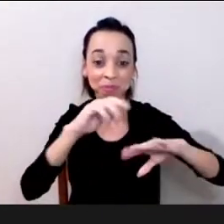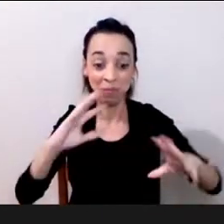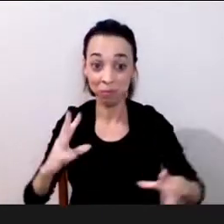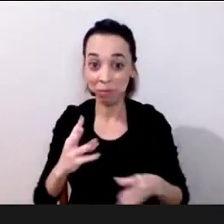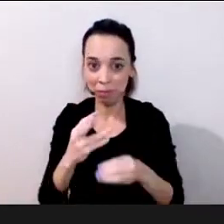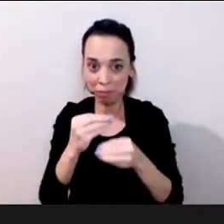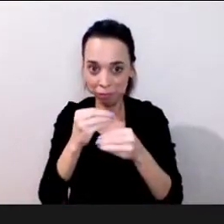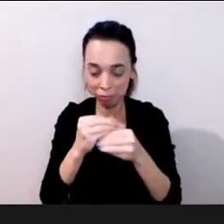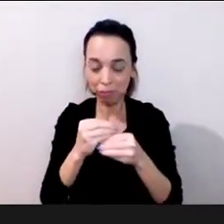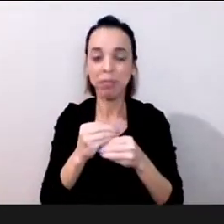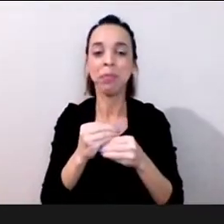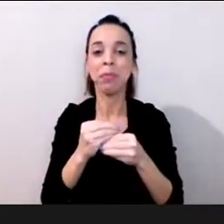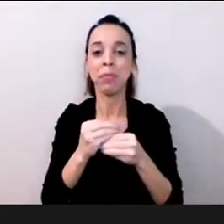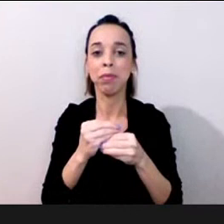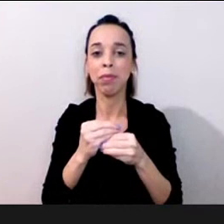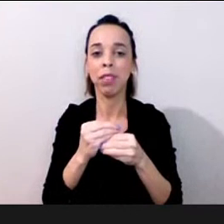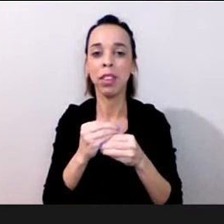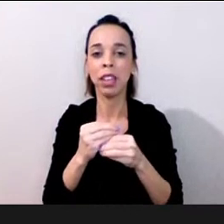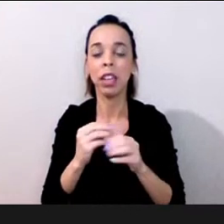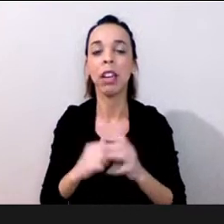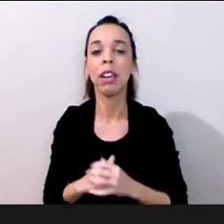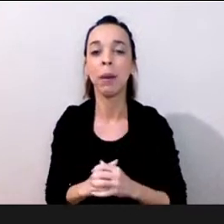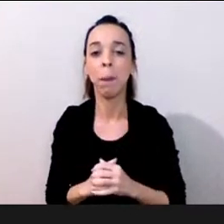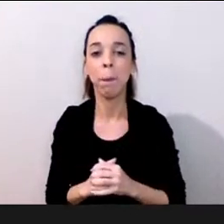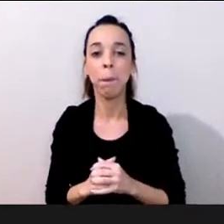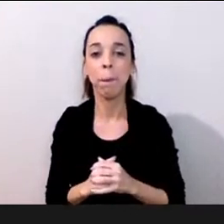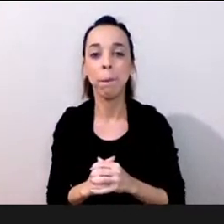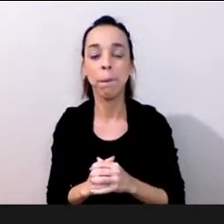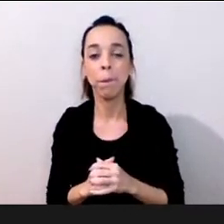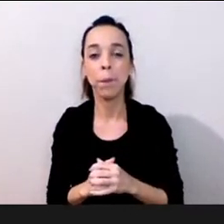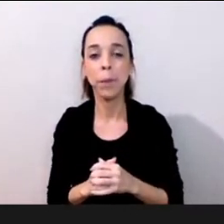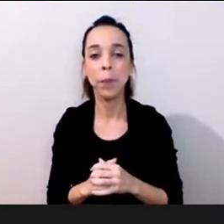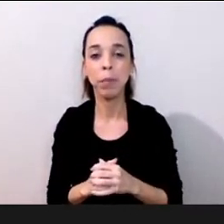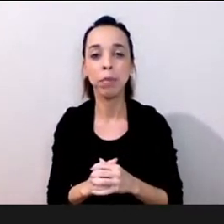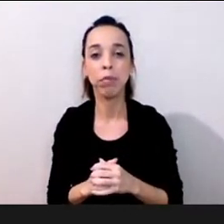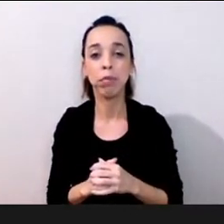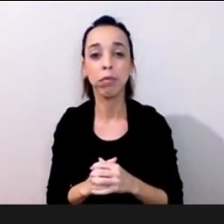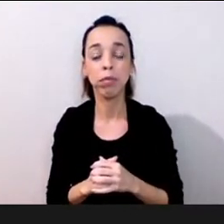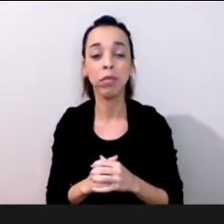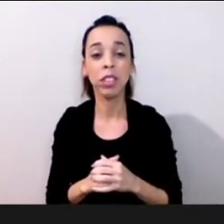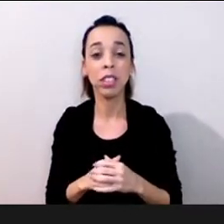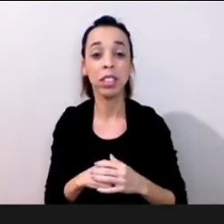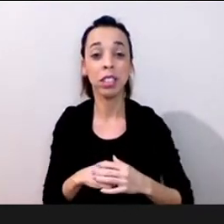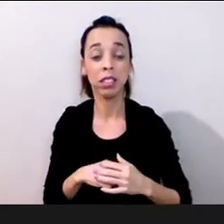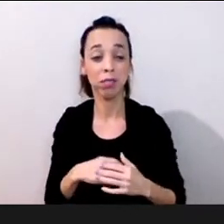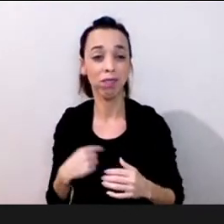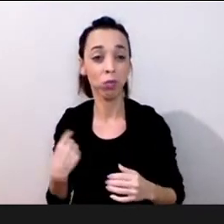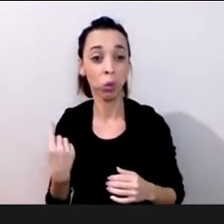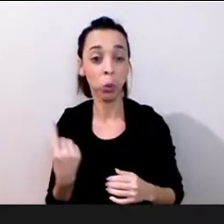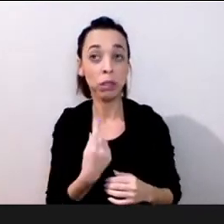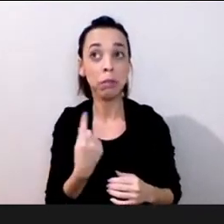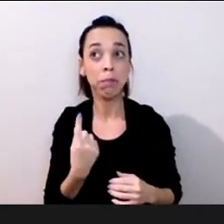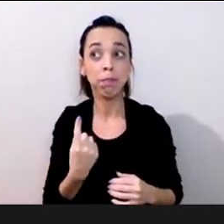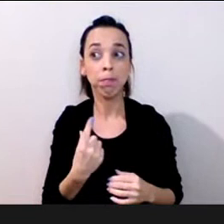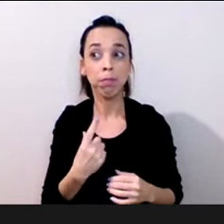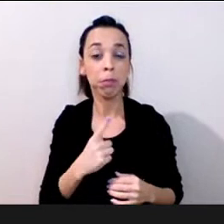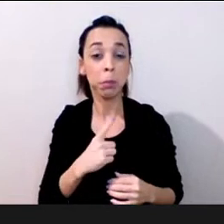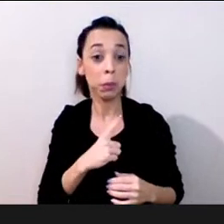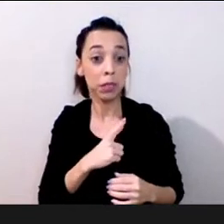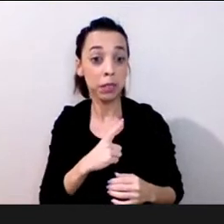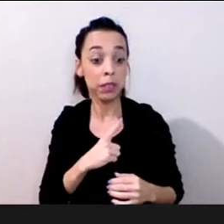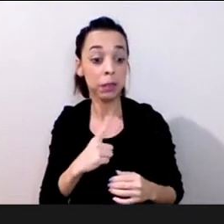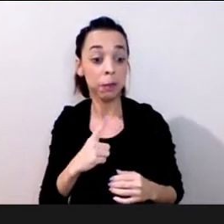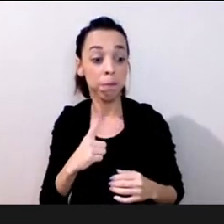o receio também acho que a gente tem um papel muito grande nesse desafio dessa retomada gradual que cada vez está se